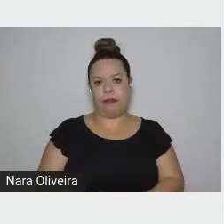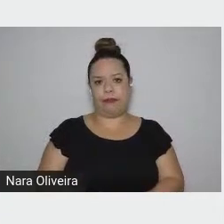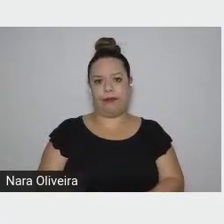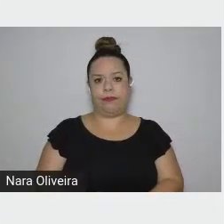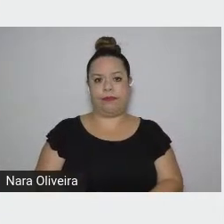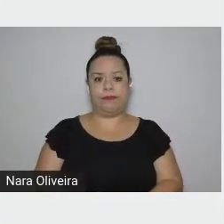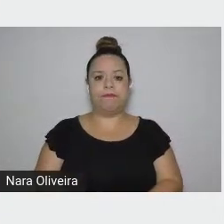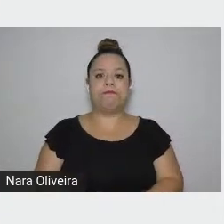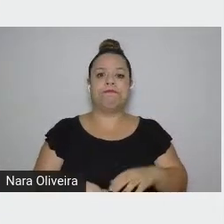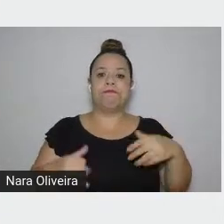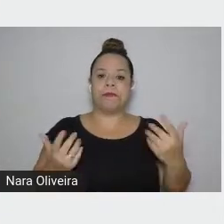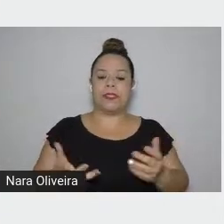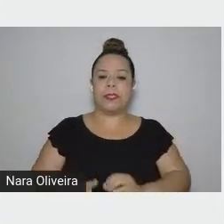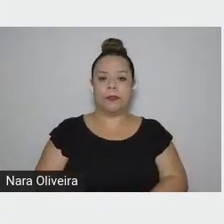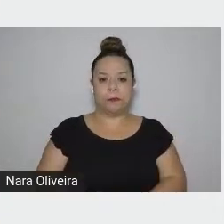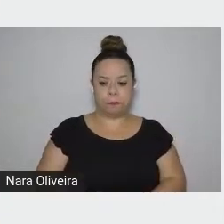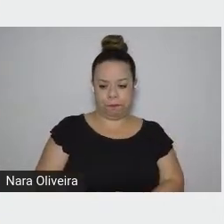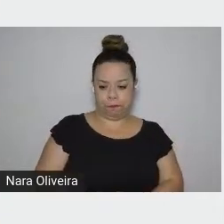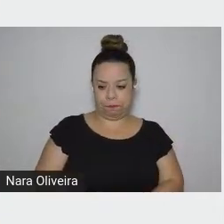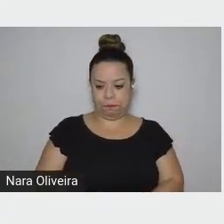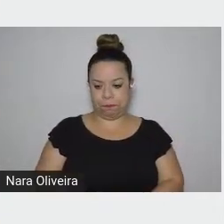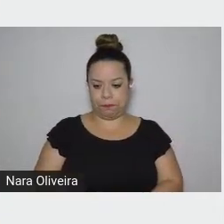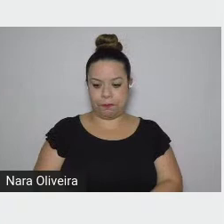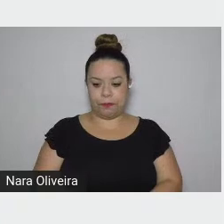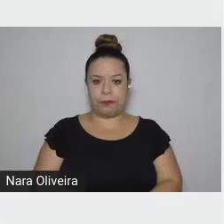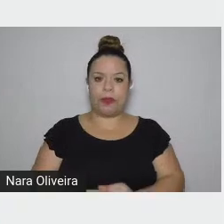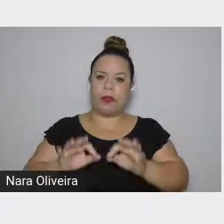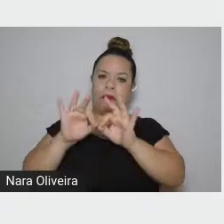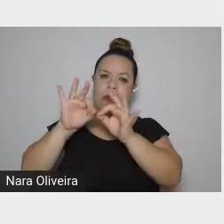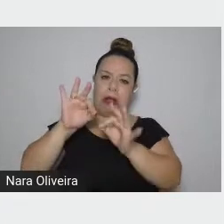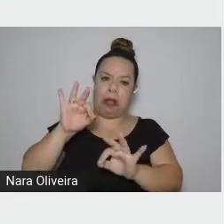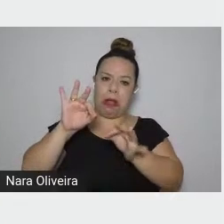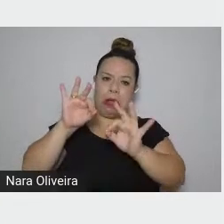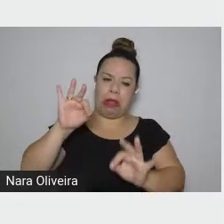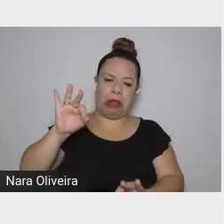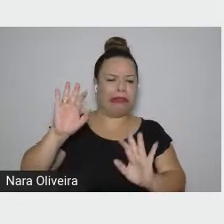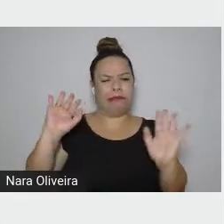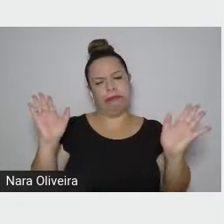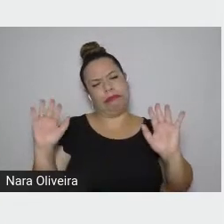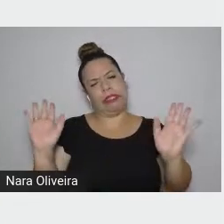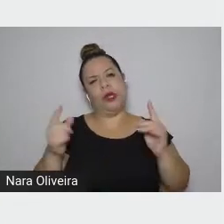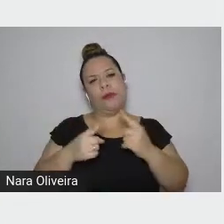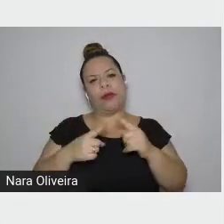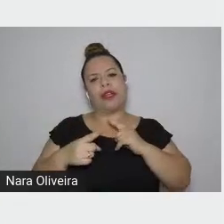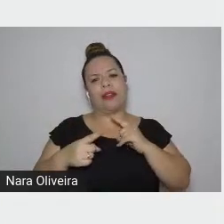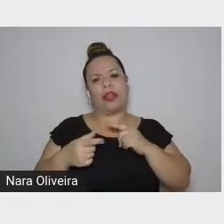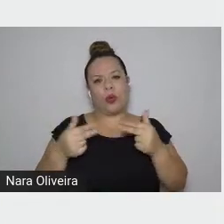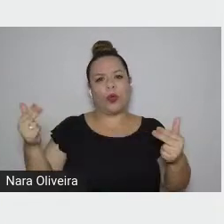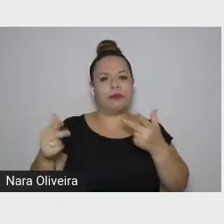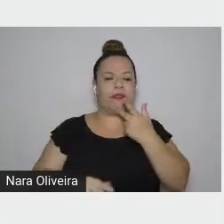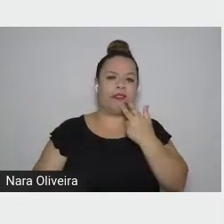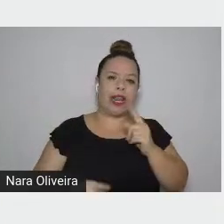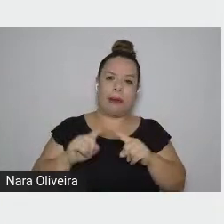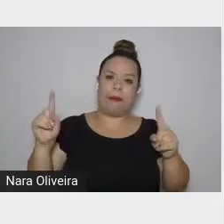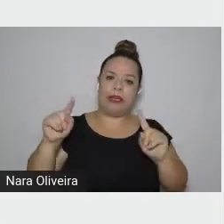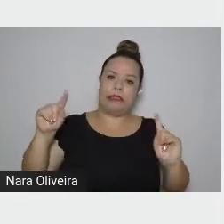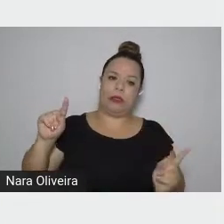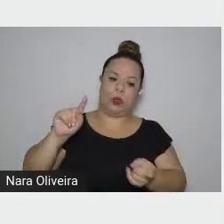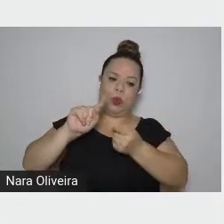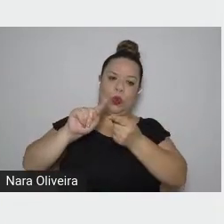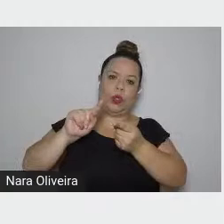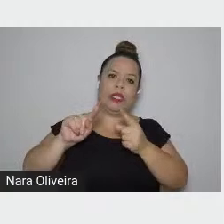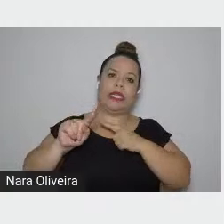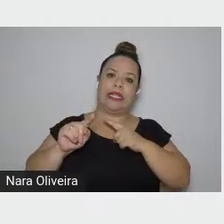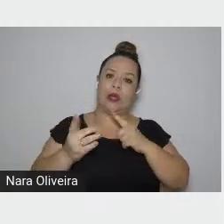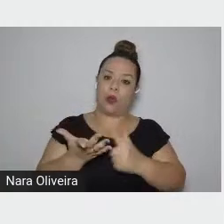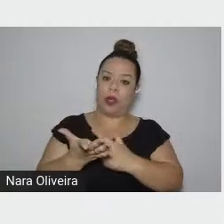Bom, eu não vou falar mais porque haveria outras coisas a dizer, este livro só para concluir tem um